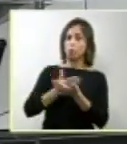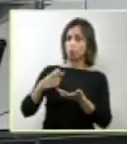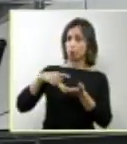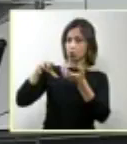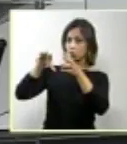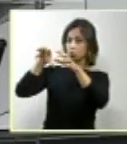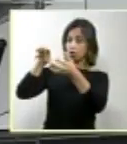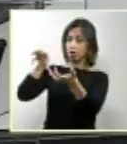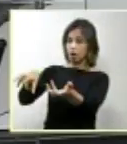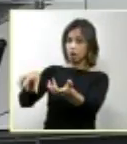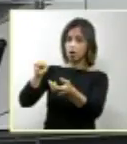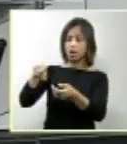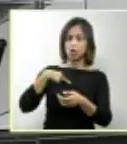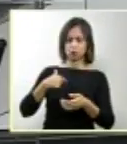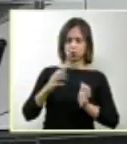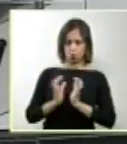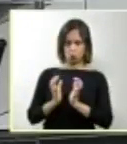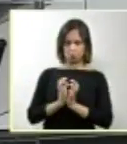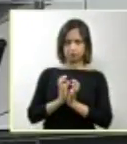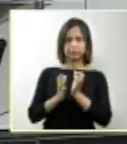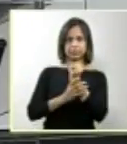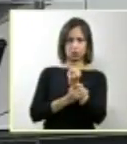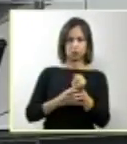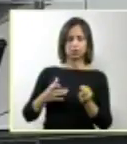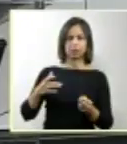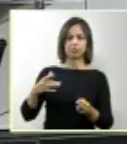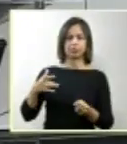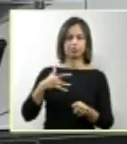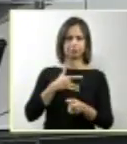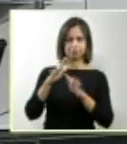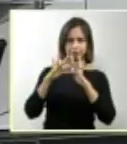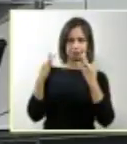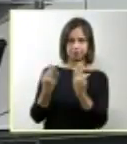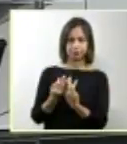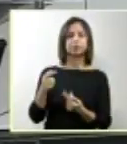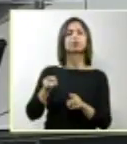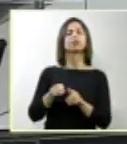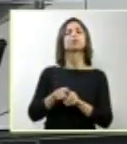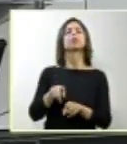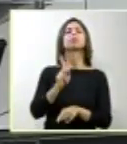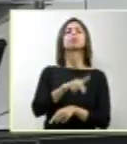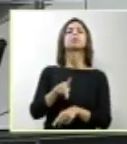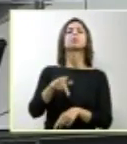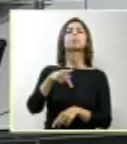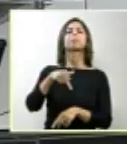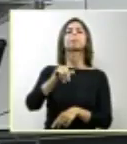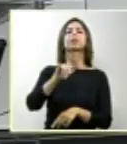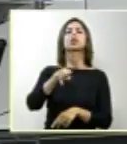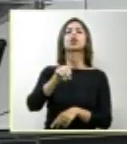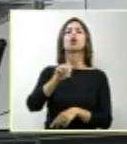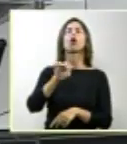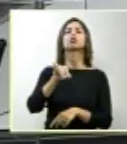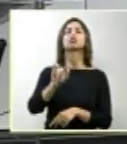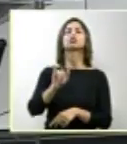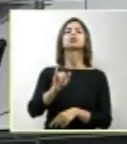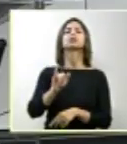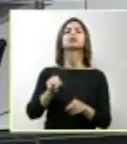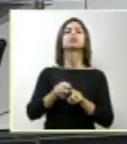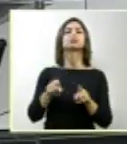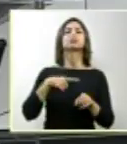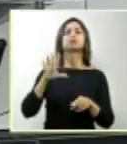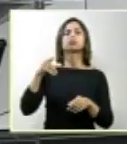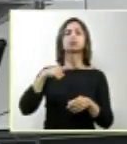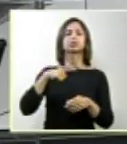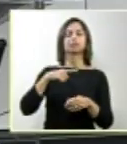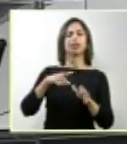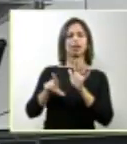Seguridade Social e Família, da qual eu sou membro, naquela, e o doutor Pinotti também que está aqui presente é membro, foi rechaçado por unanimidade, um projeto de lei que